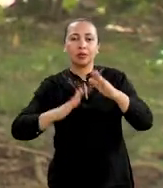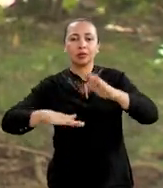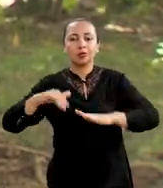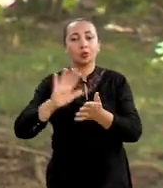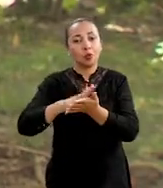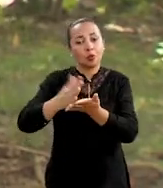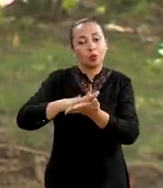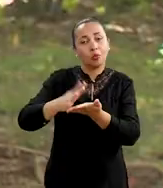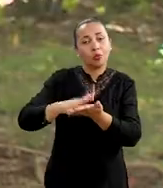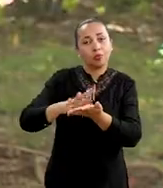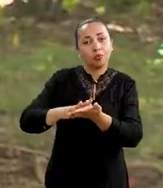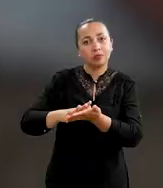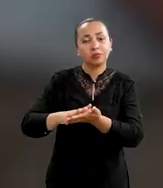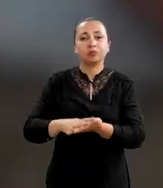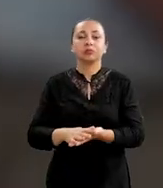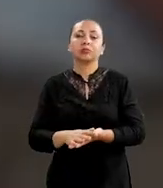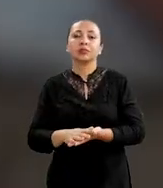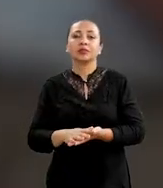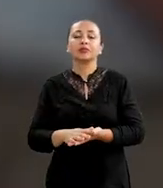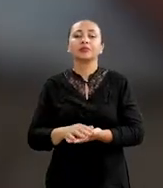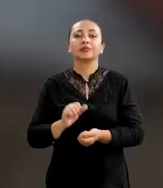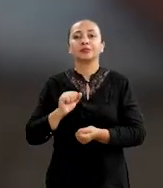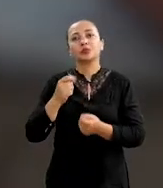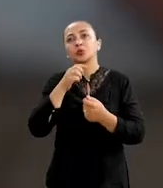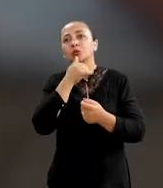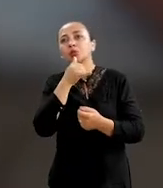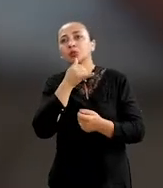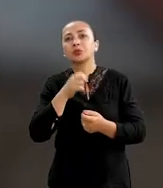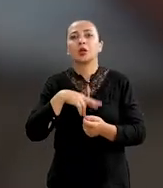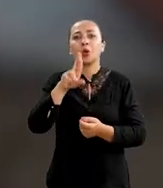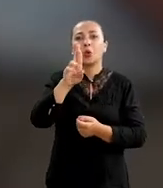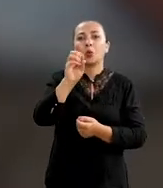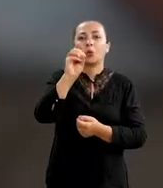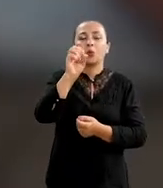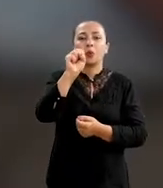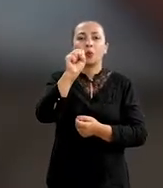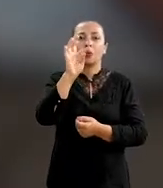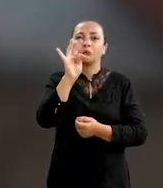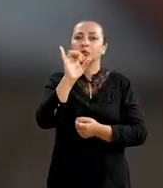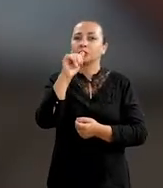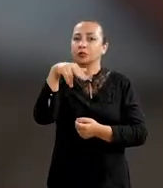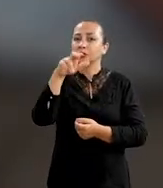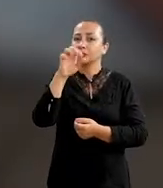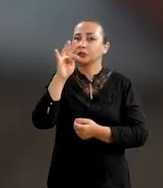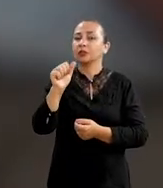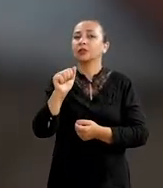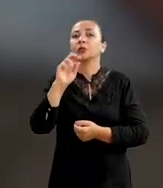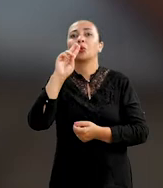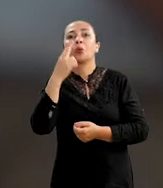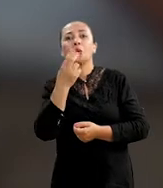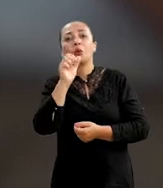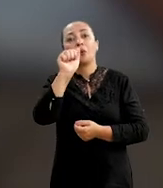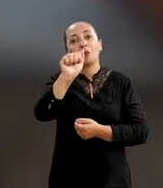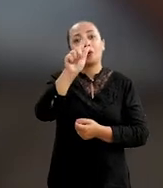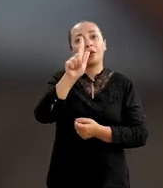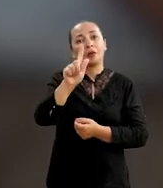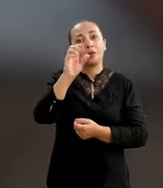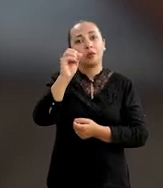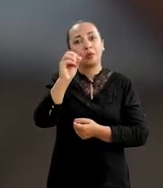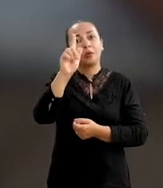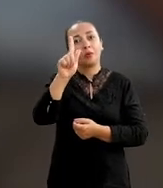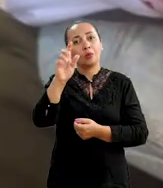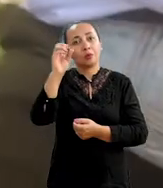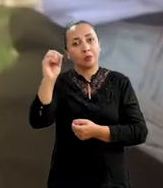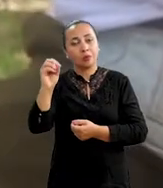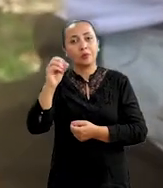do samba de caboclo. Por exemplo, os ostinatos, que eles chamam do gã, que é o agogô, que a gente chama,